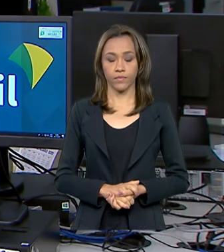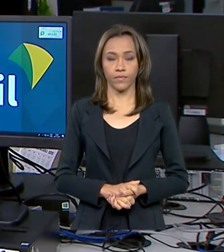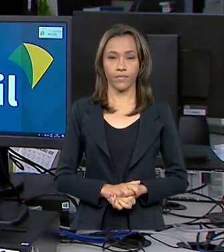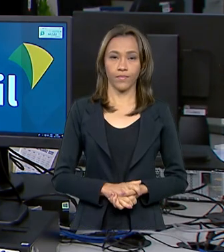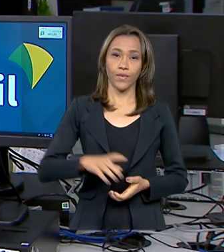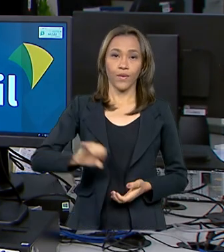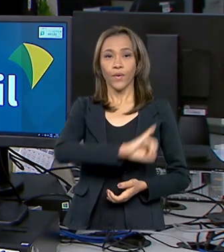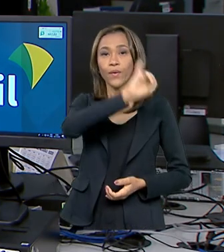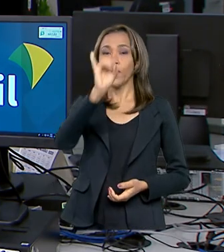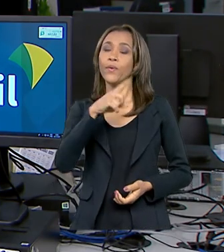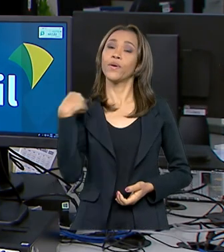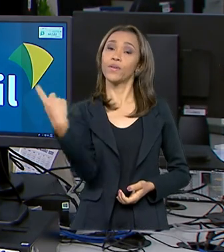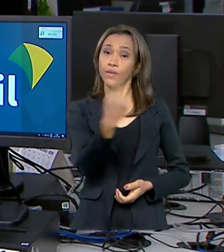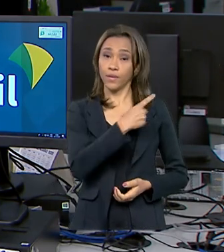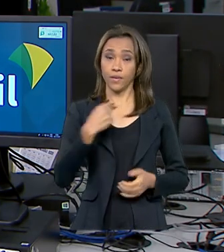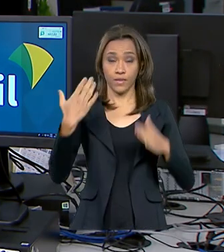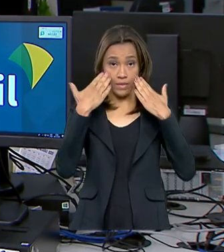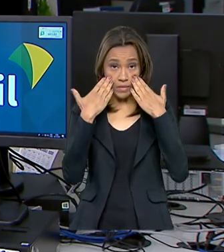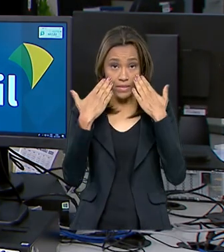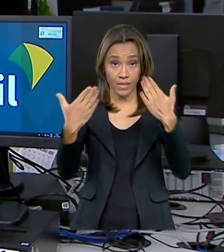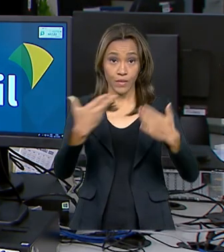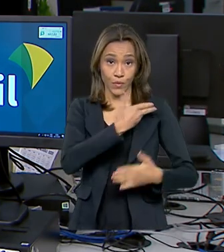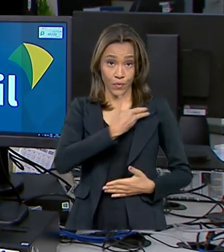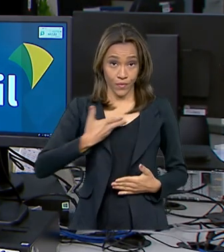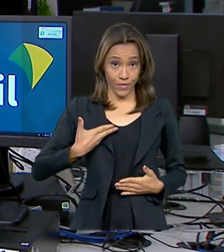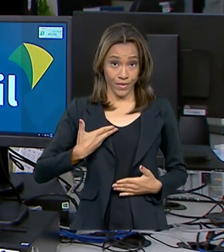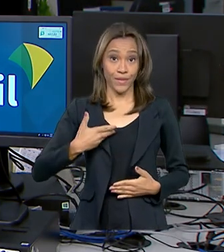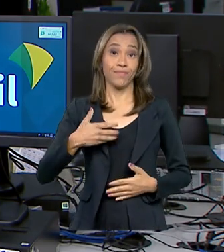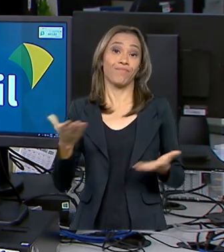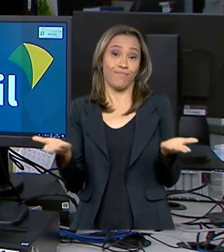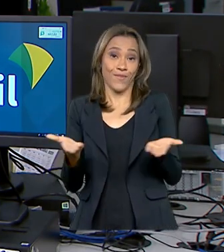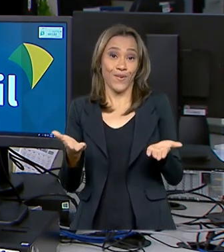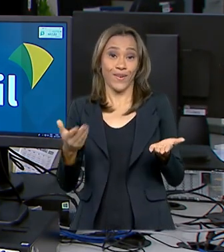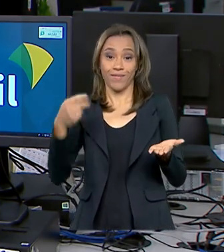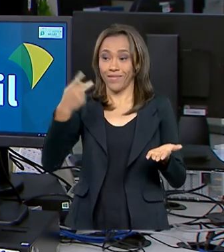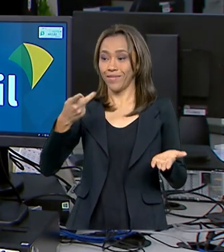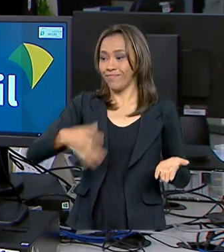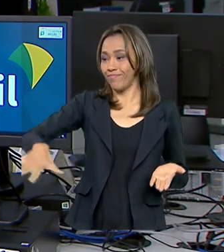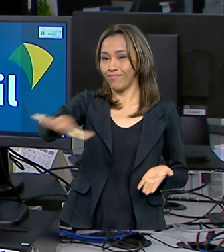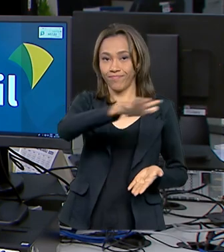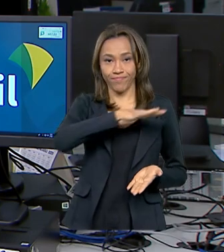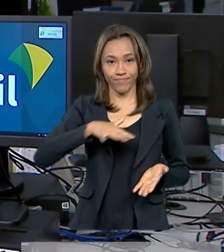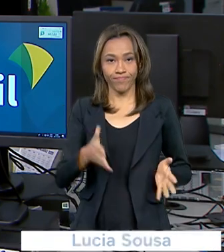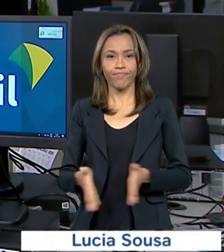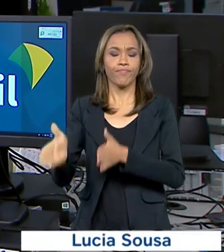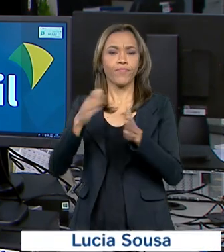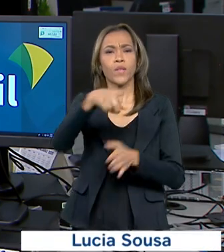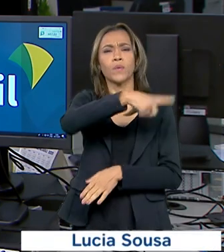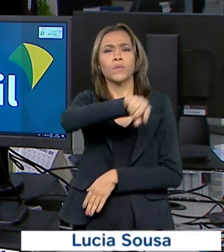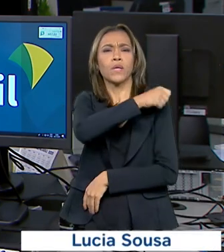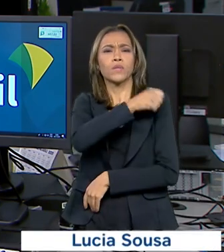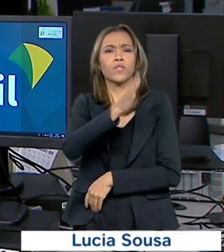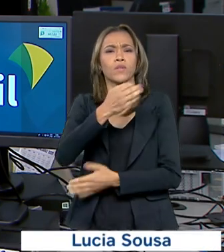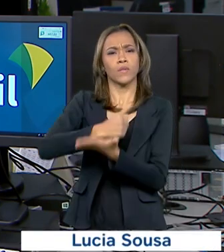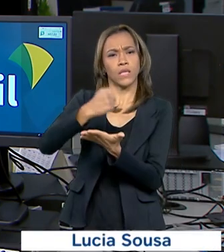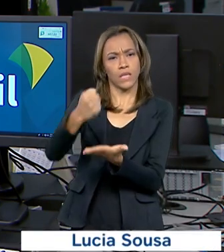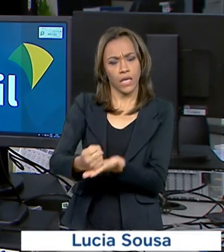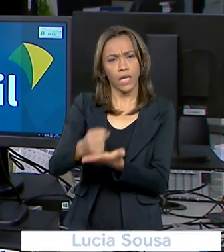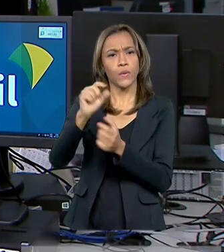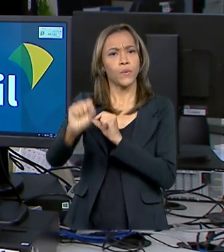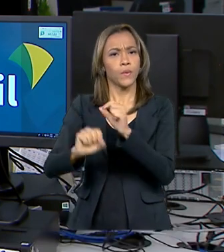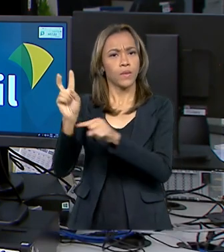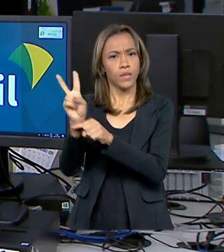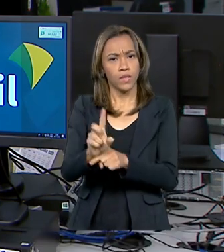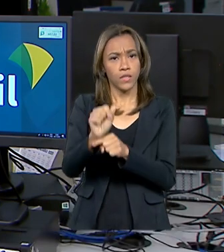Olá, estamos no ar com o Governo Agora, direto da nossa redação. Os estudantes que contrataram financiamento estudantil até